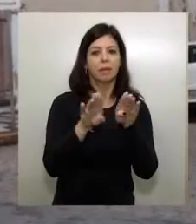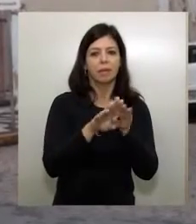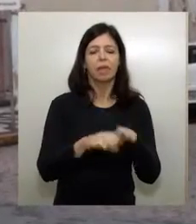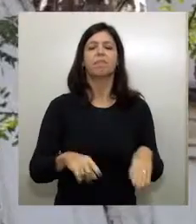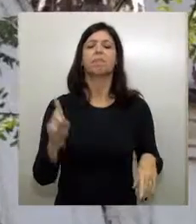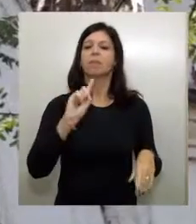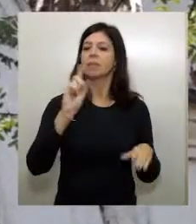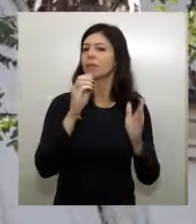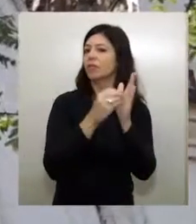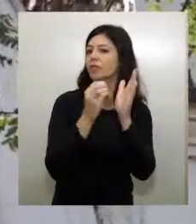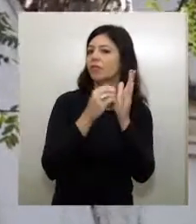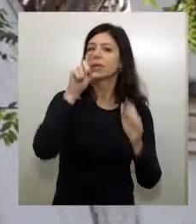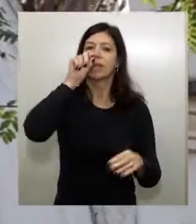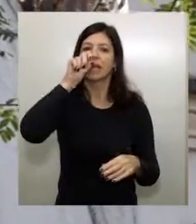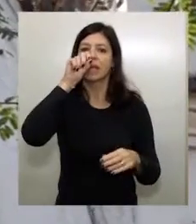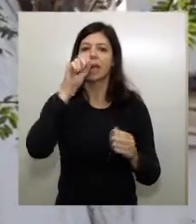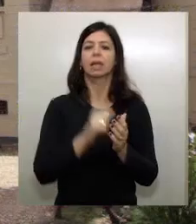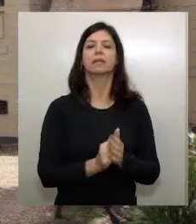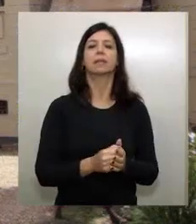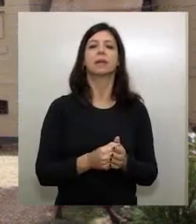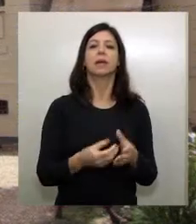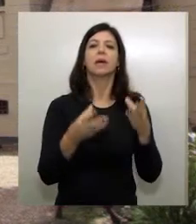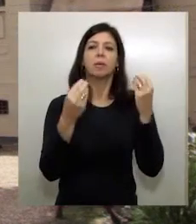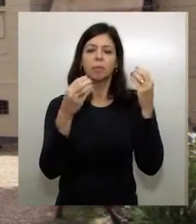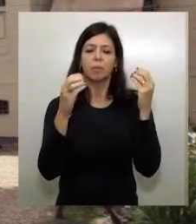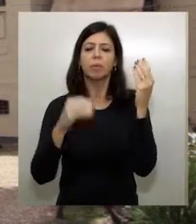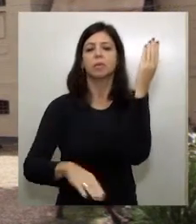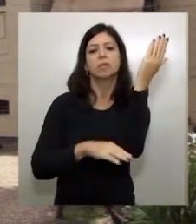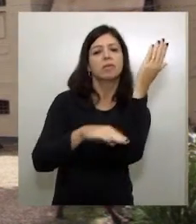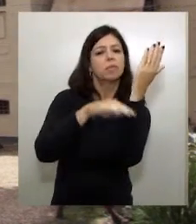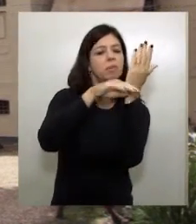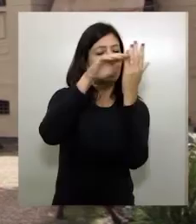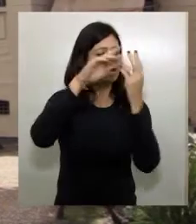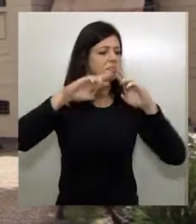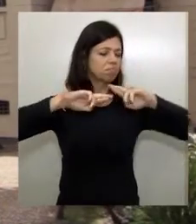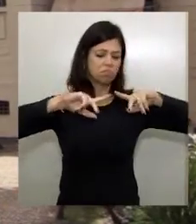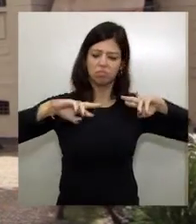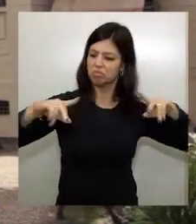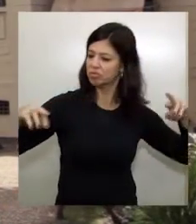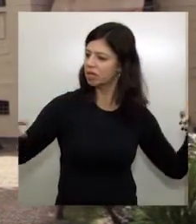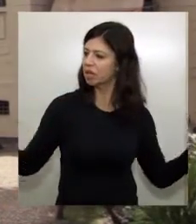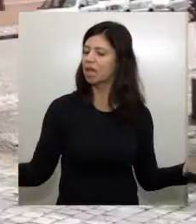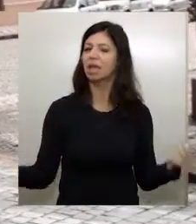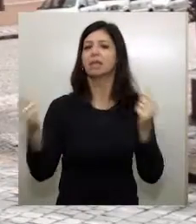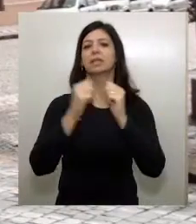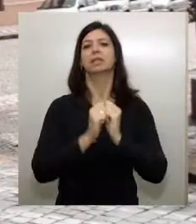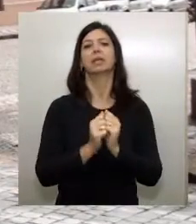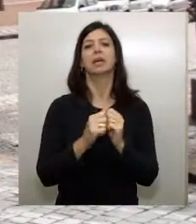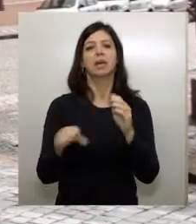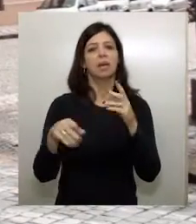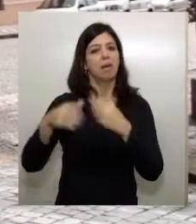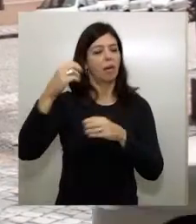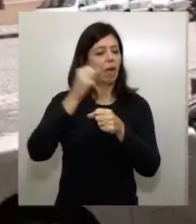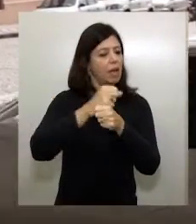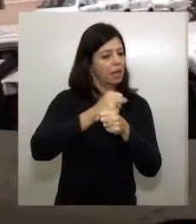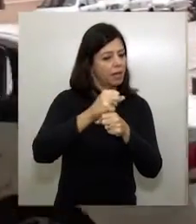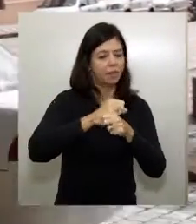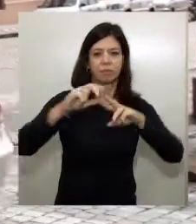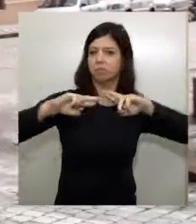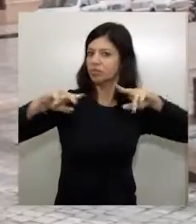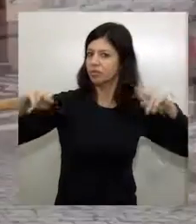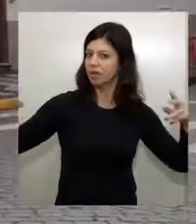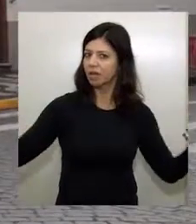em arquitetura, o que não falta em Araras são belíssimos prédios de estilos variados que remetem a diferentes